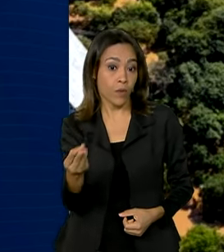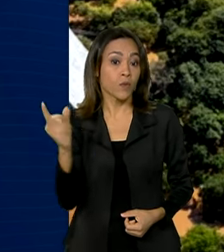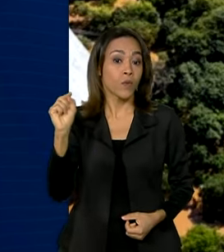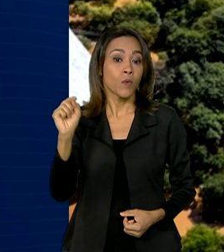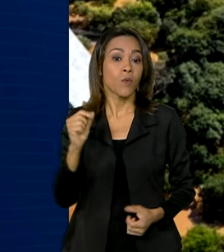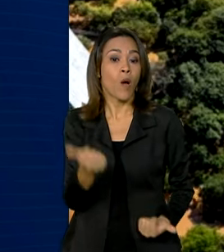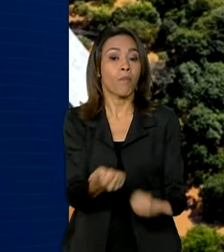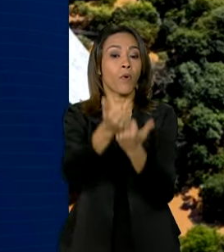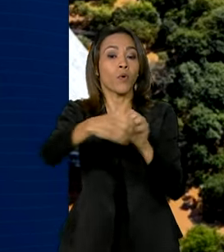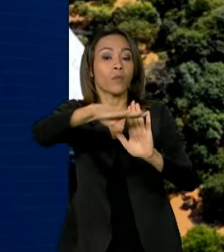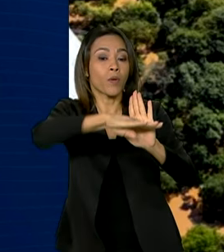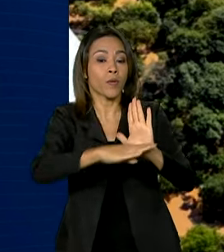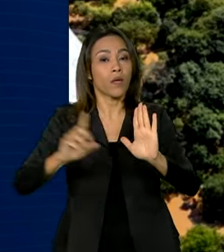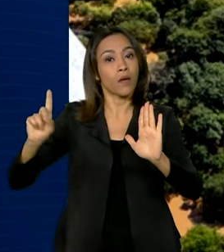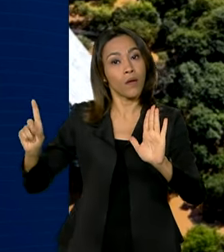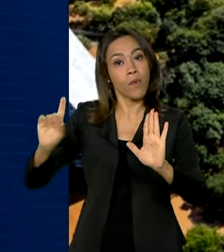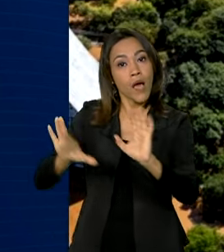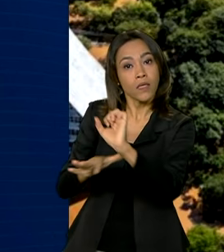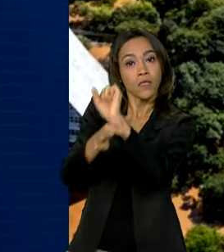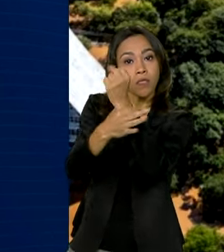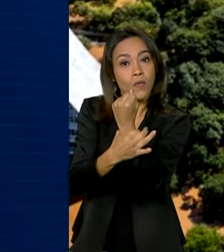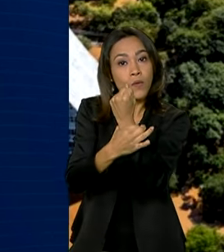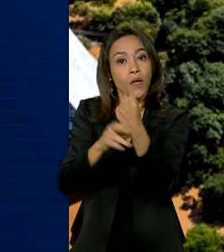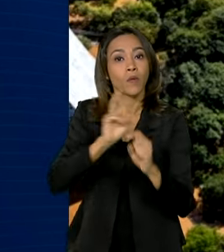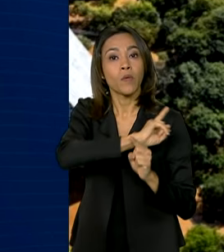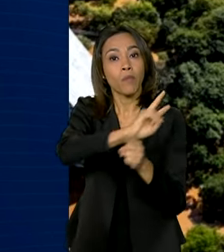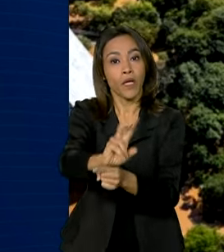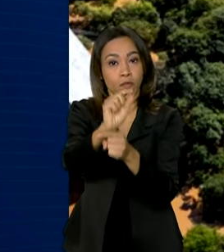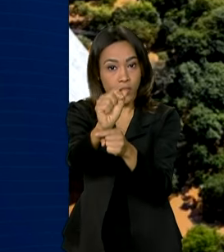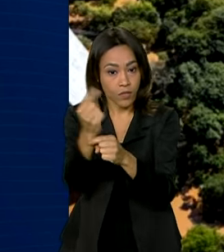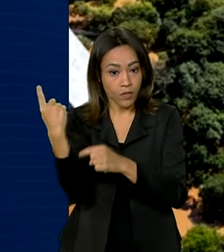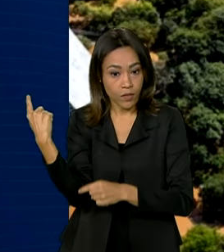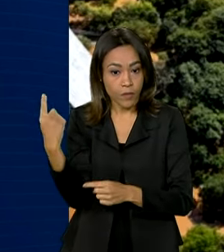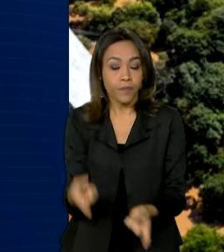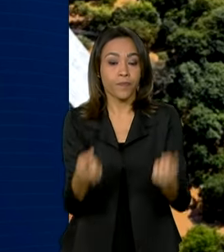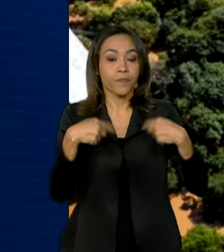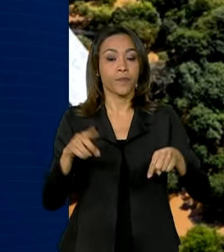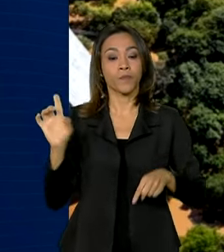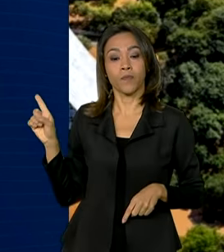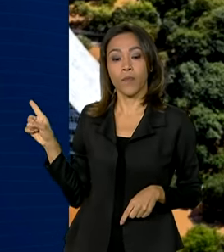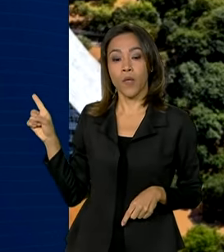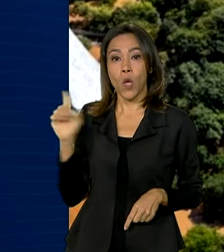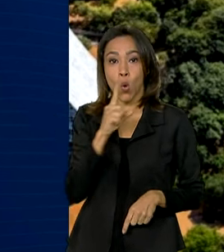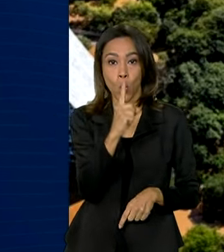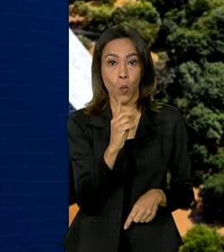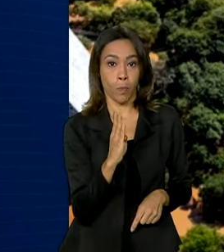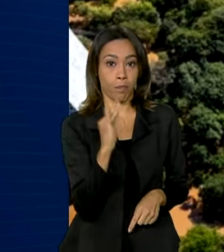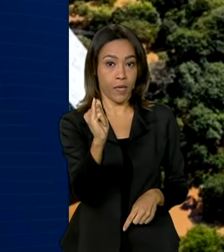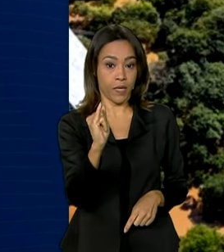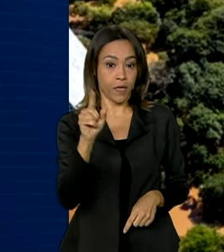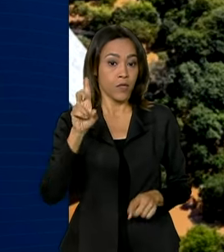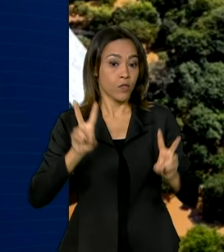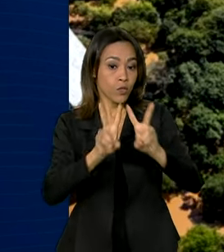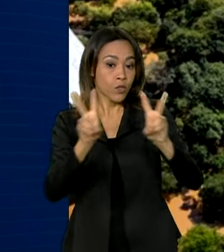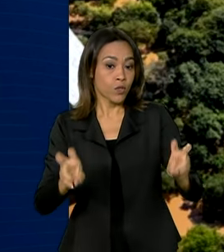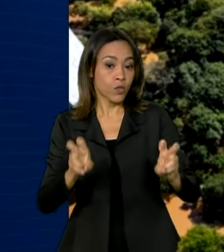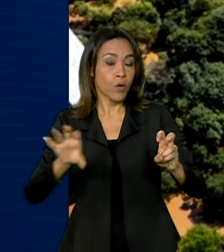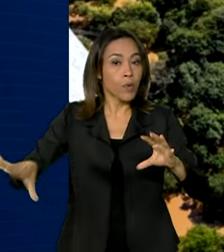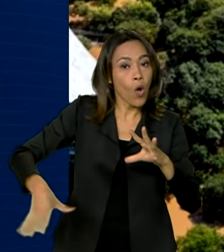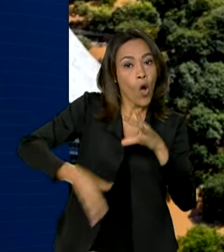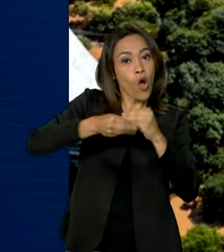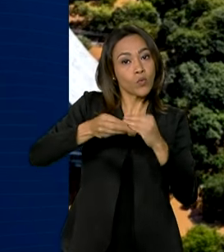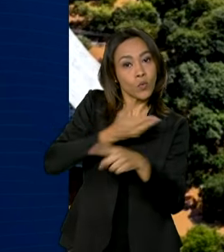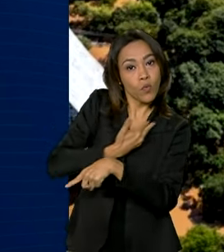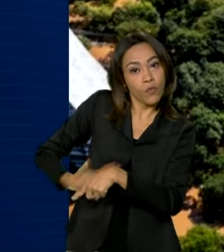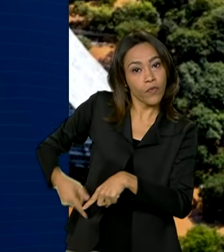Pronamp para a concessão de garantias de crédito, R 1 bilhão para a subvenção de juros, medida provisória que